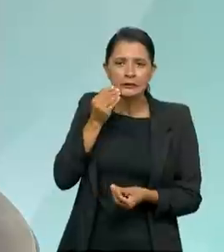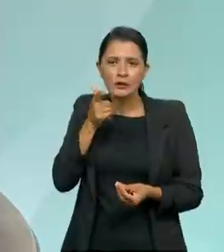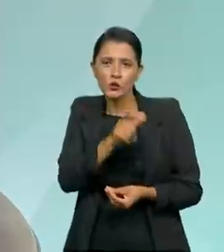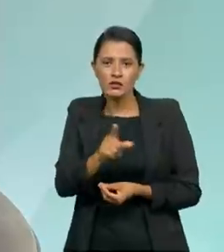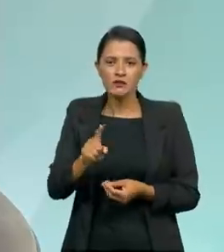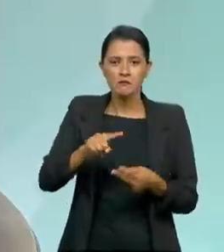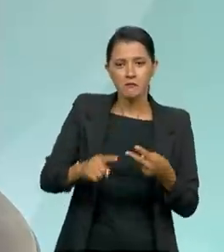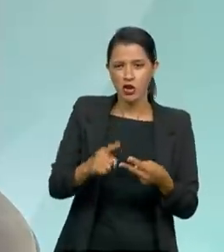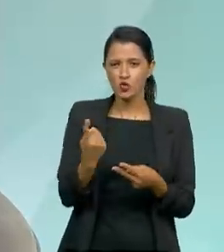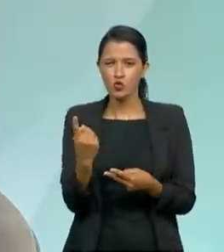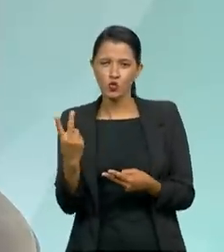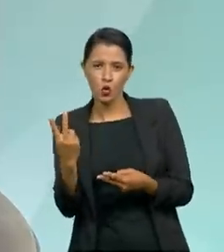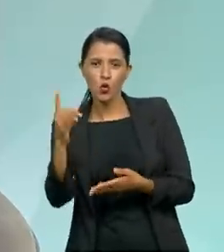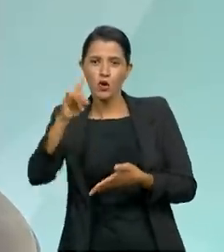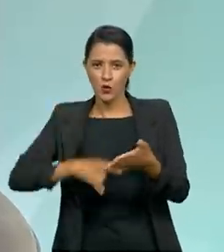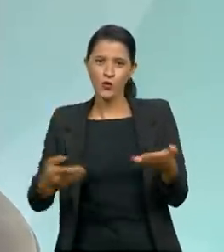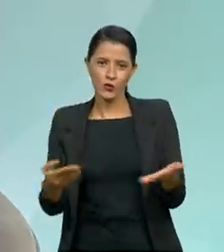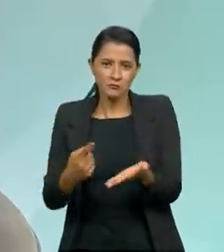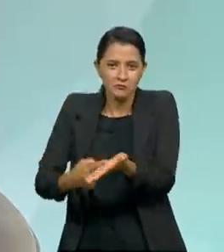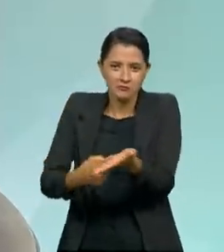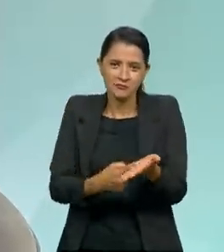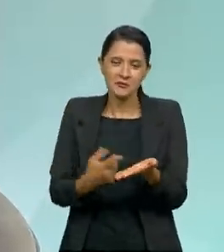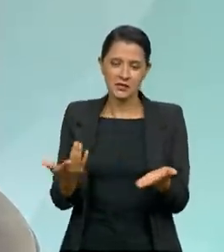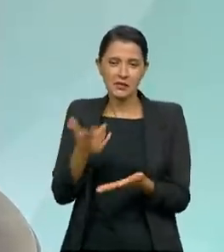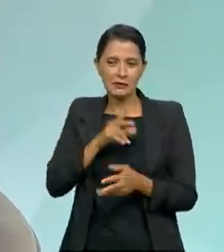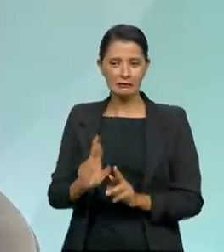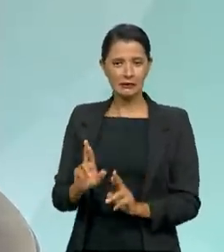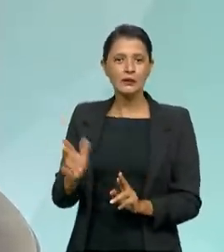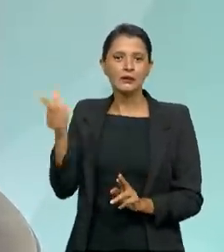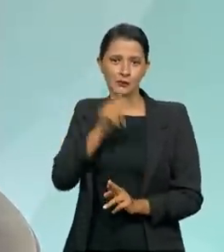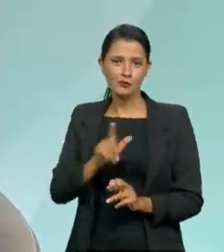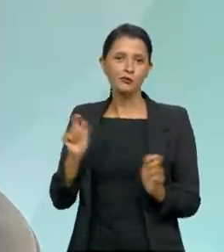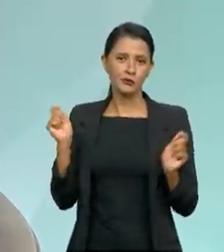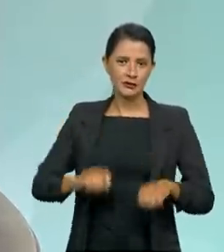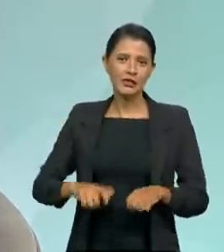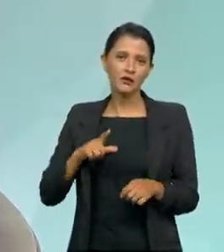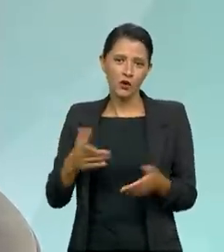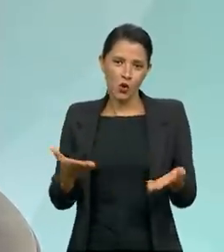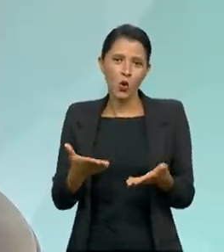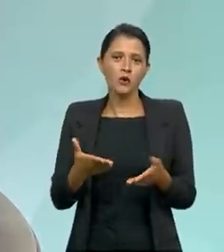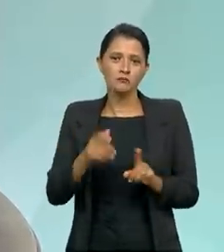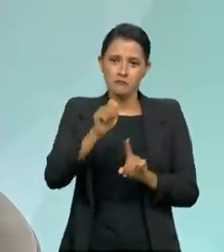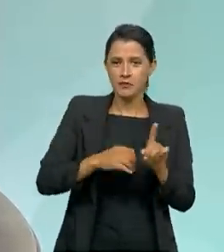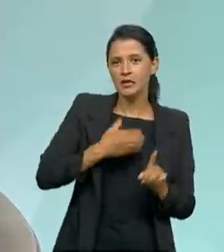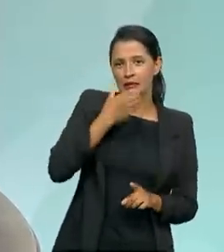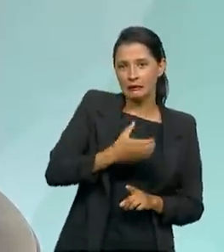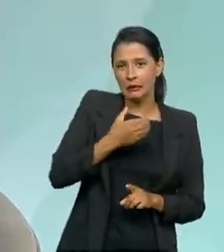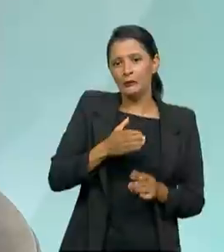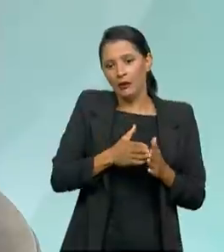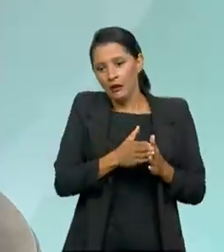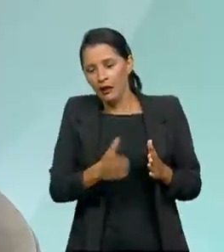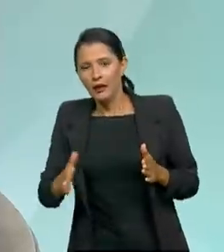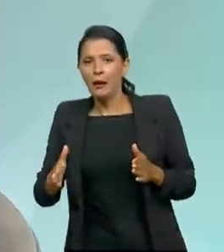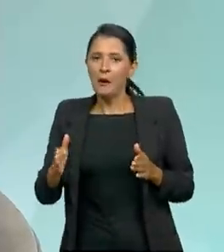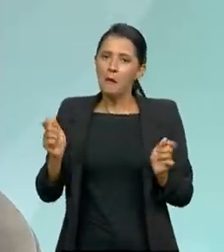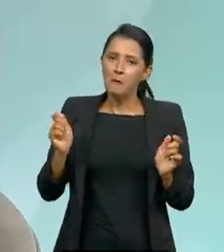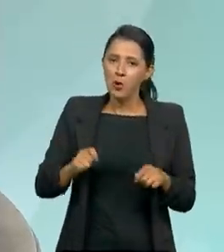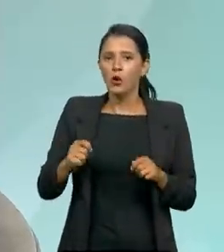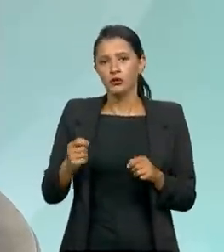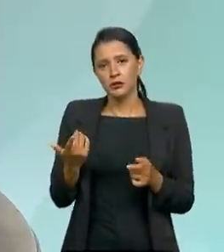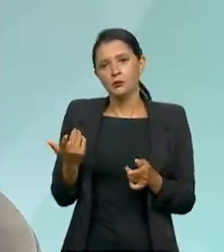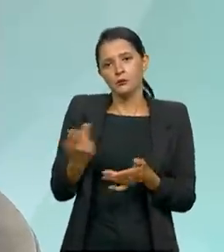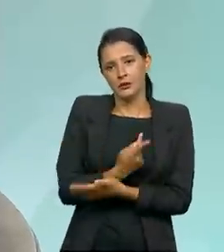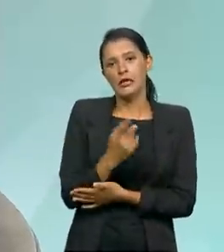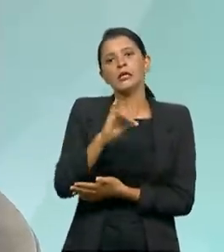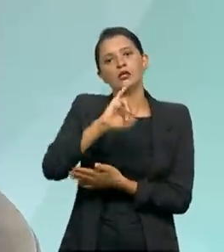mais um ou dois esse ano. Espero que a gente consiga fechar, visto que já estamos aí no mês de dezembro. É uma correria, pode ser que pule para janeiro,